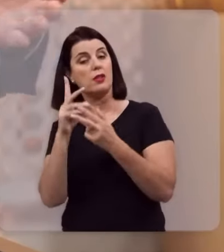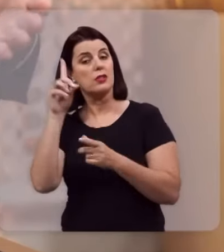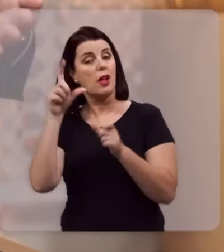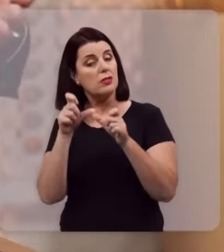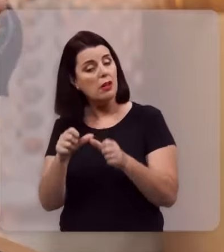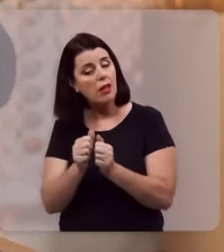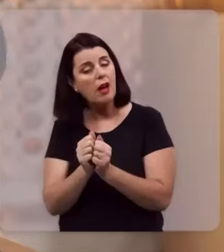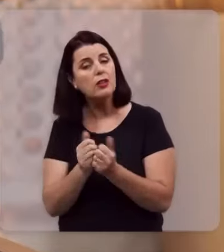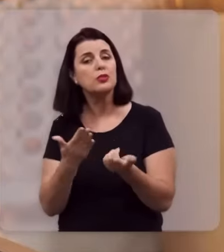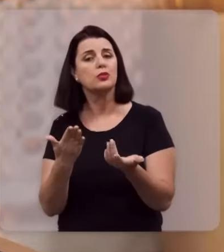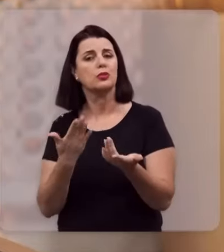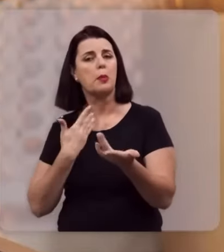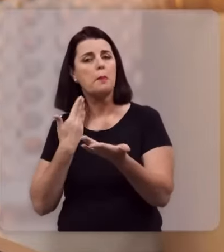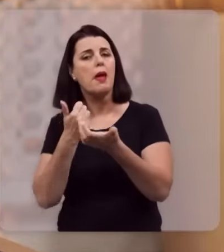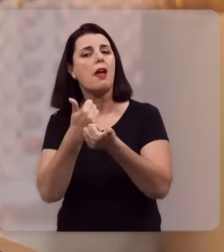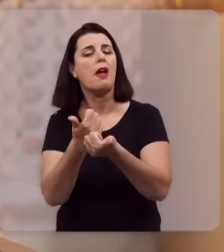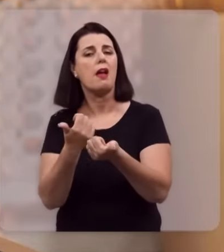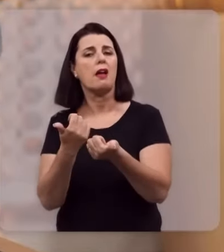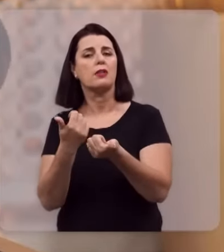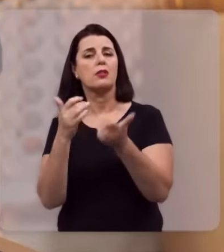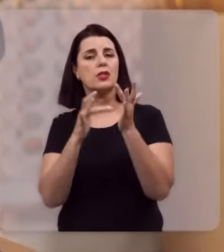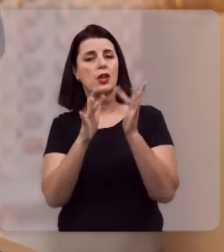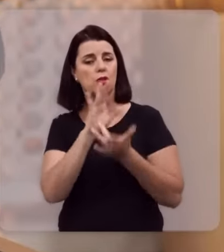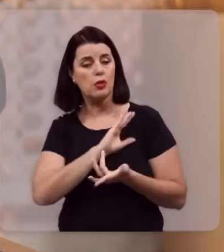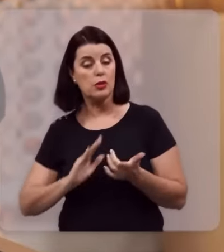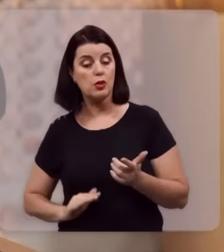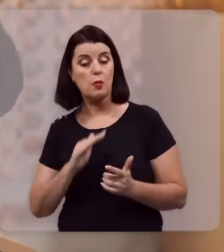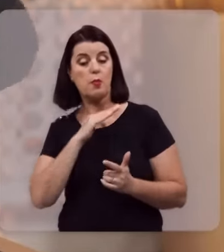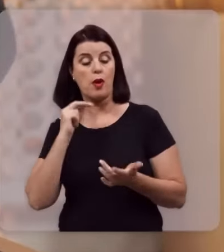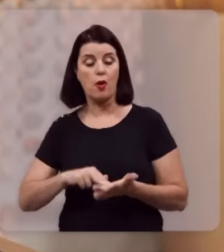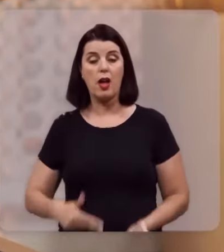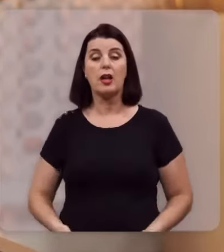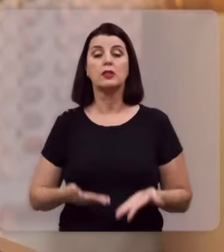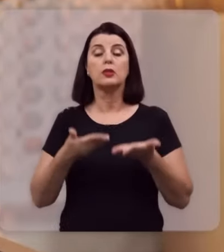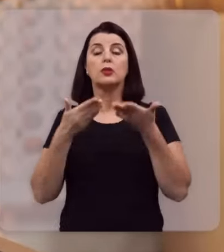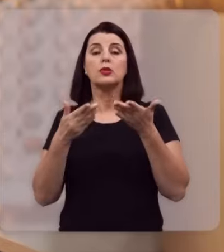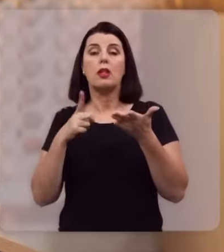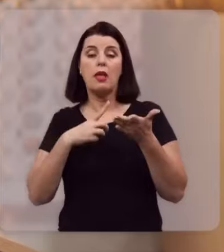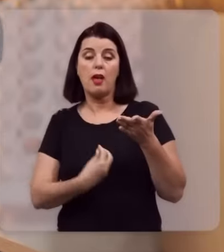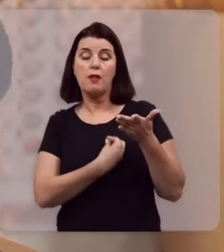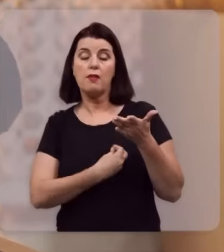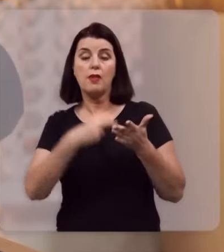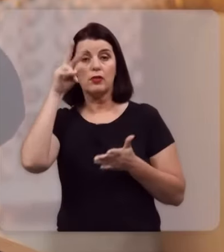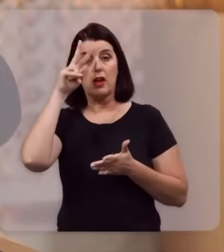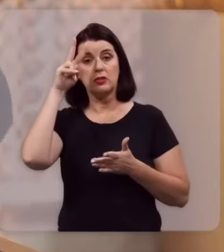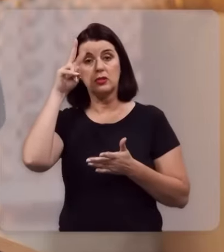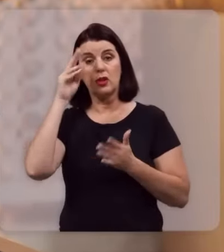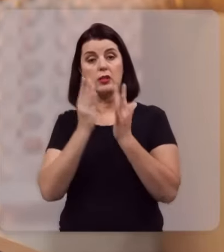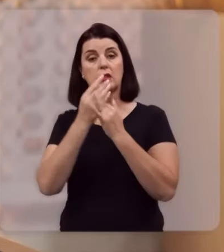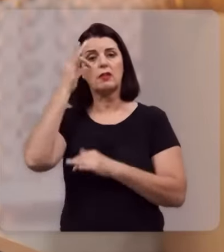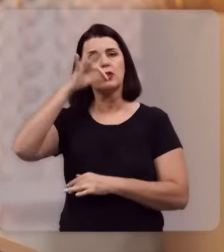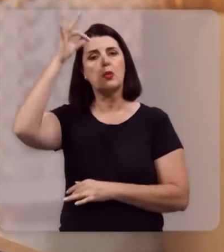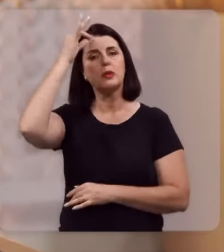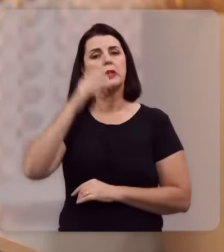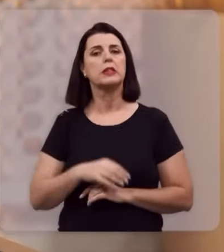reino de Deus está aqui, ao seu alcance. Que Cristo morreu na cruz, ressuscitou e habita na história